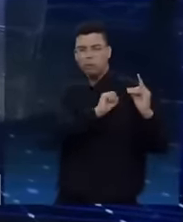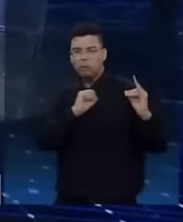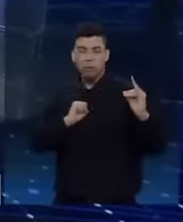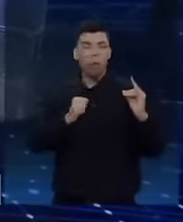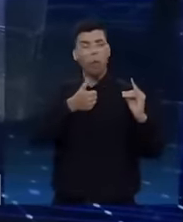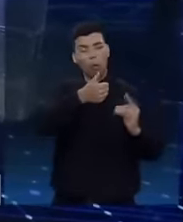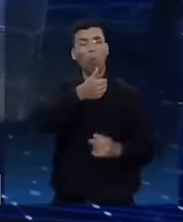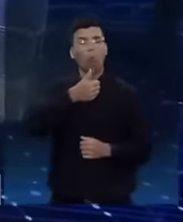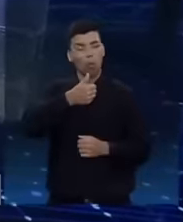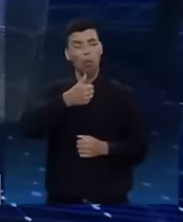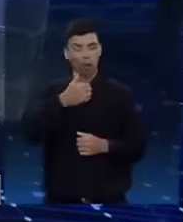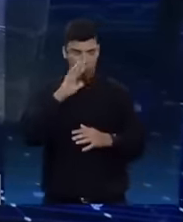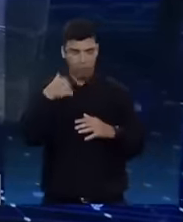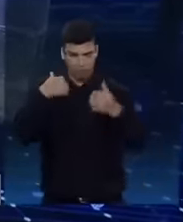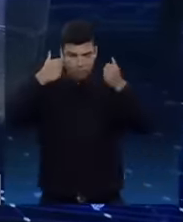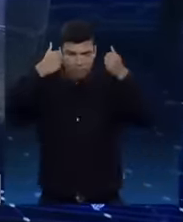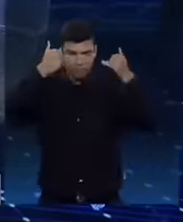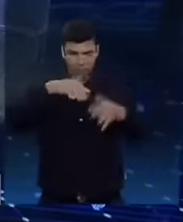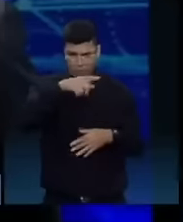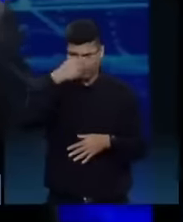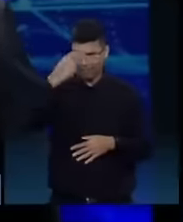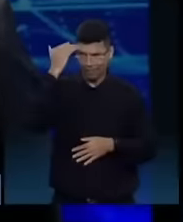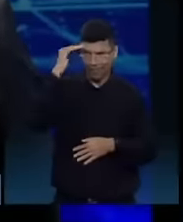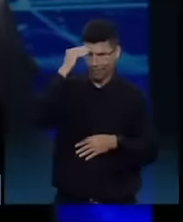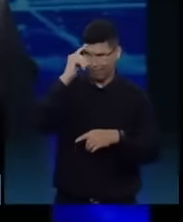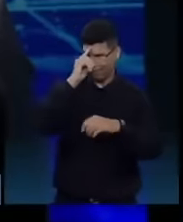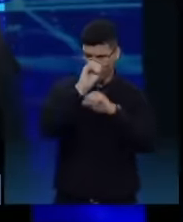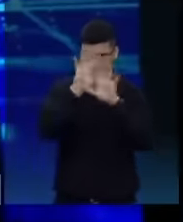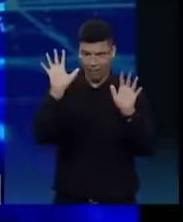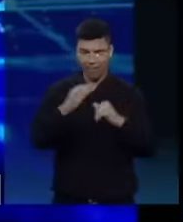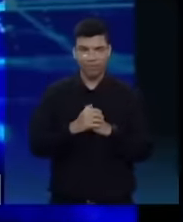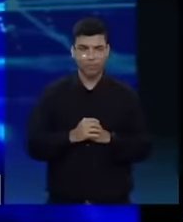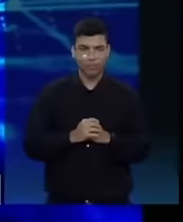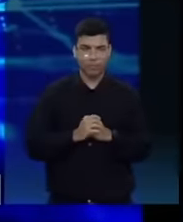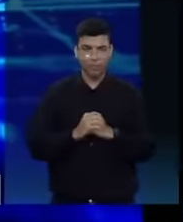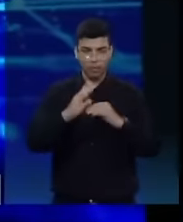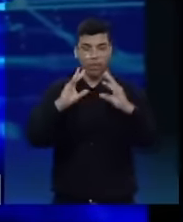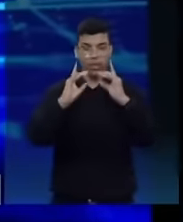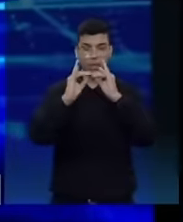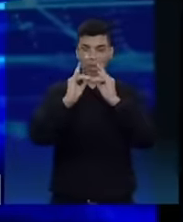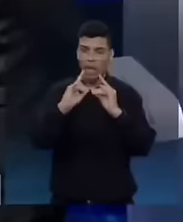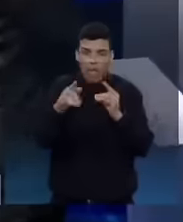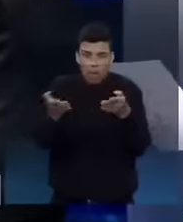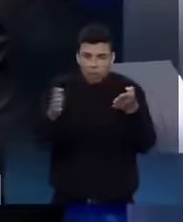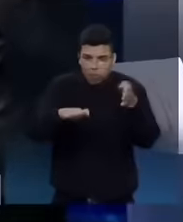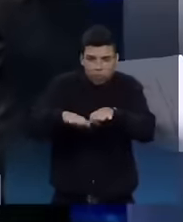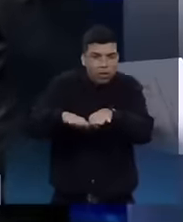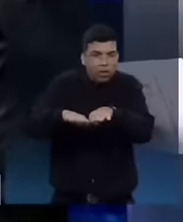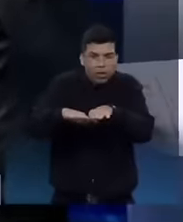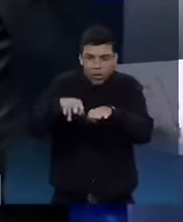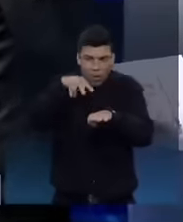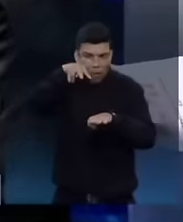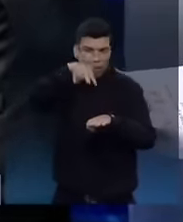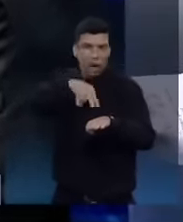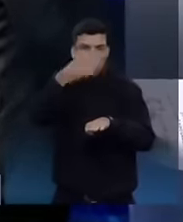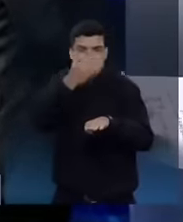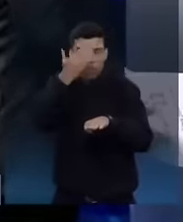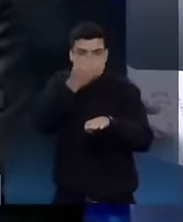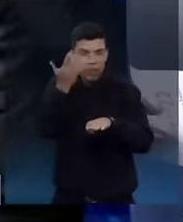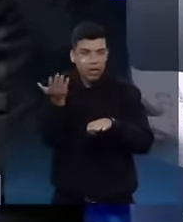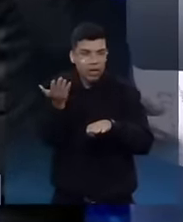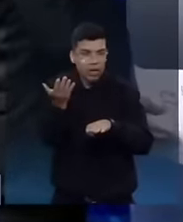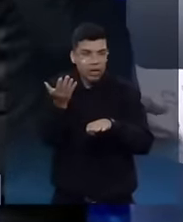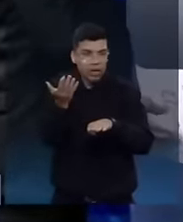Entenda uma coisa, por favor. Os enterros eram com o caixão lacrado. Ninguém podia o enterro, nem